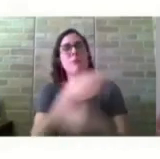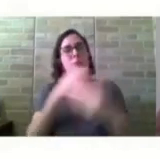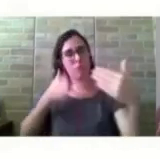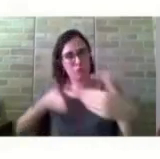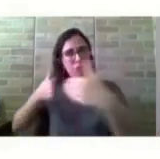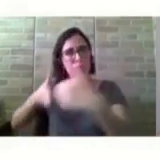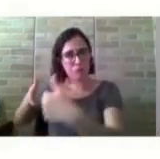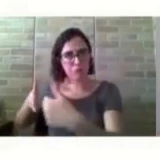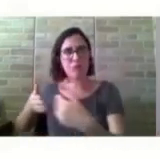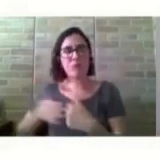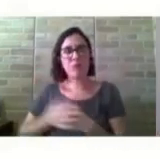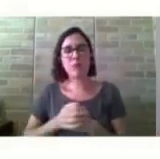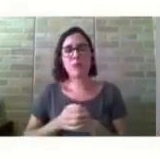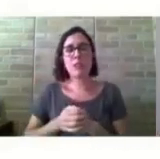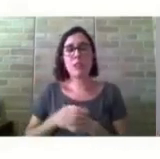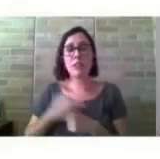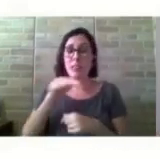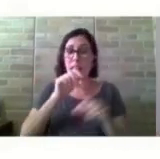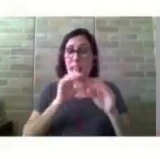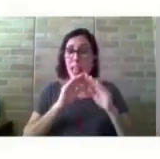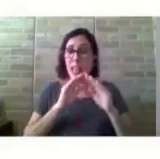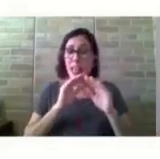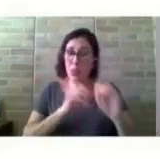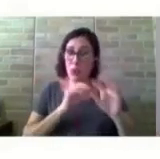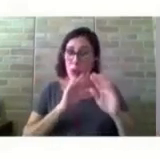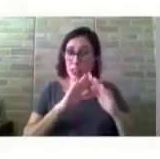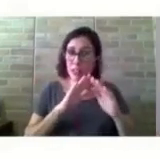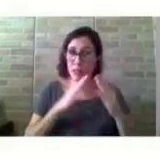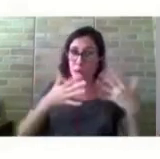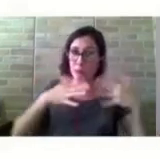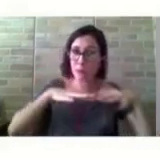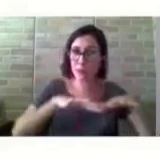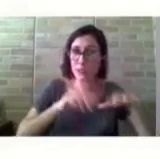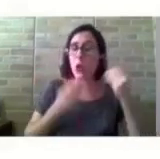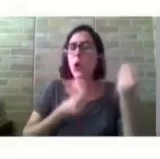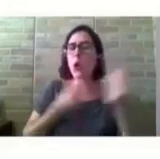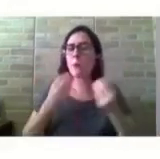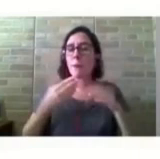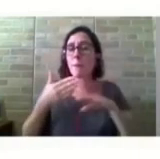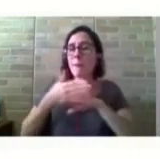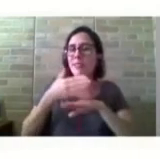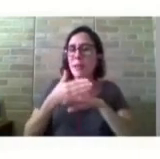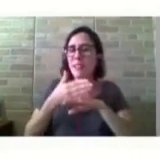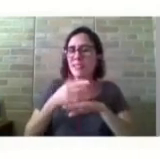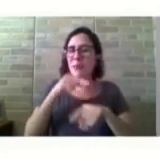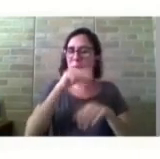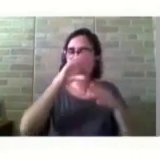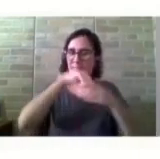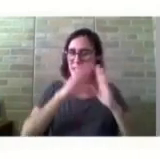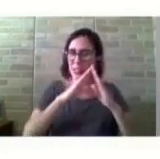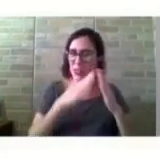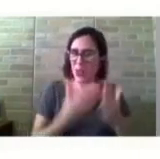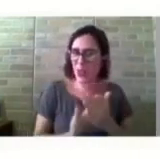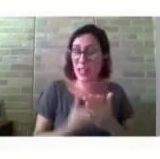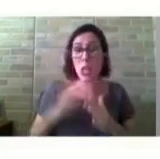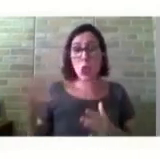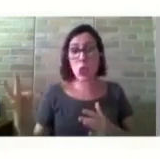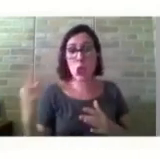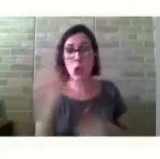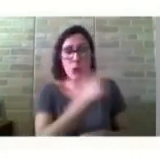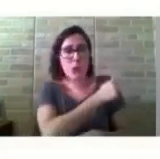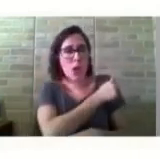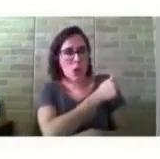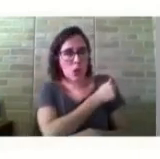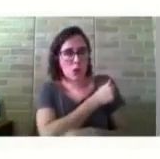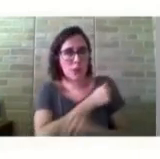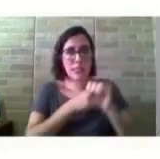criar as possibilidades de participação nas atividades escolares para todos os alunos que encontrariam barreiras para participar de